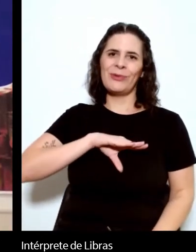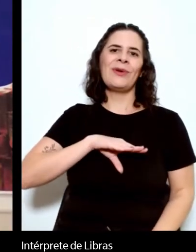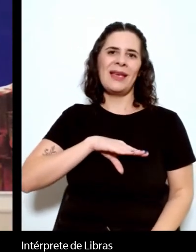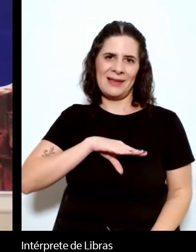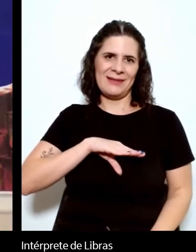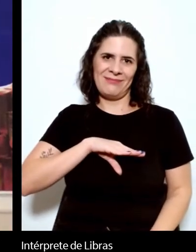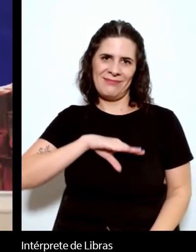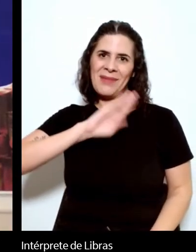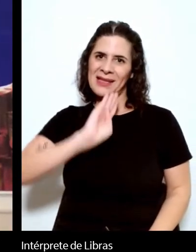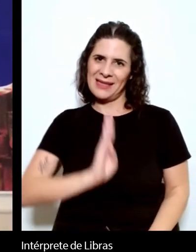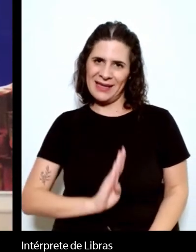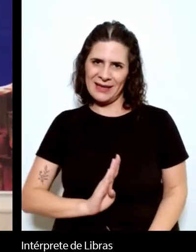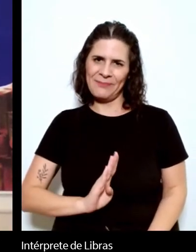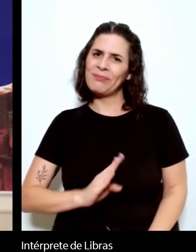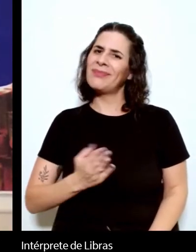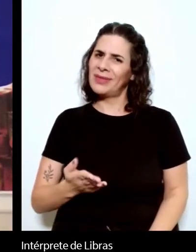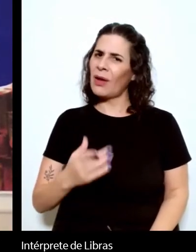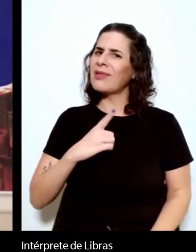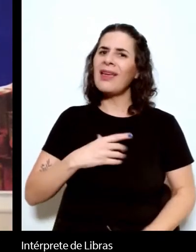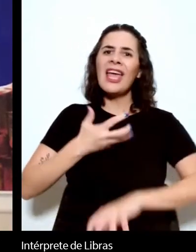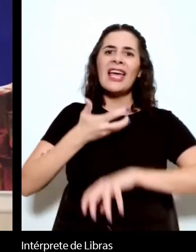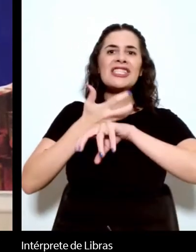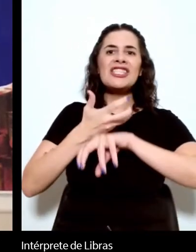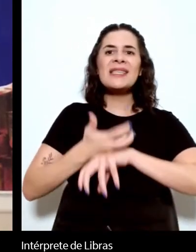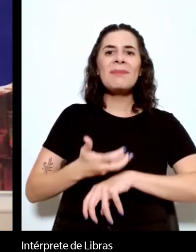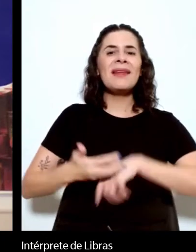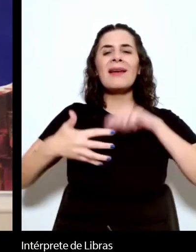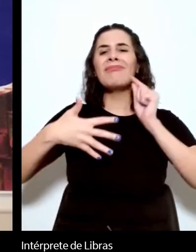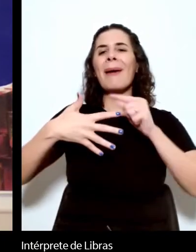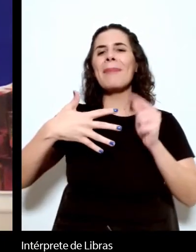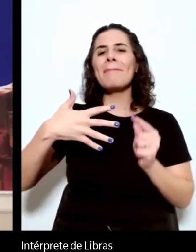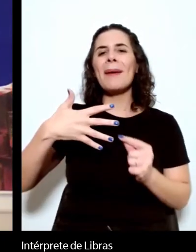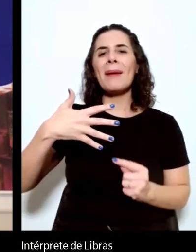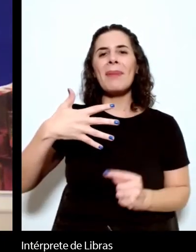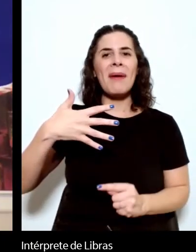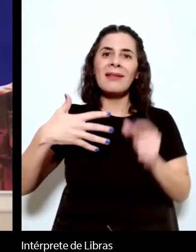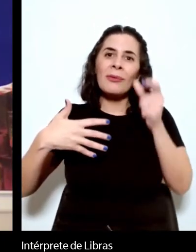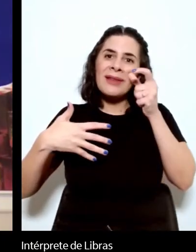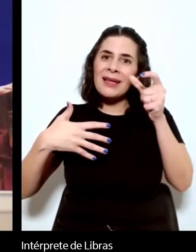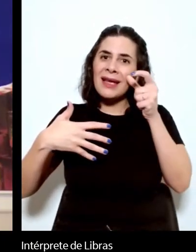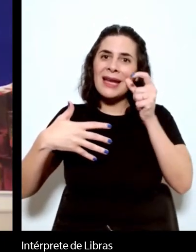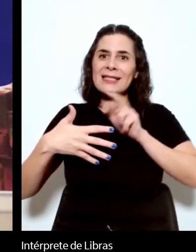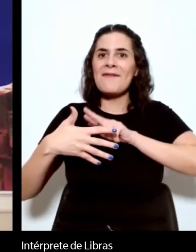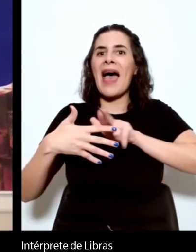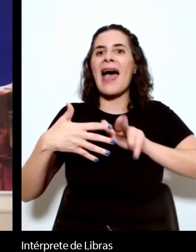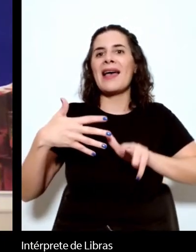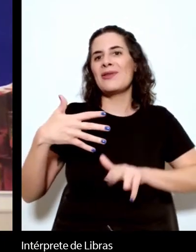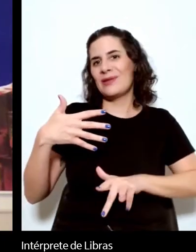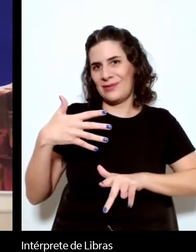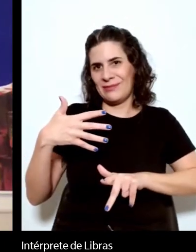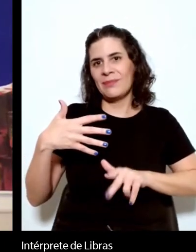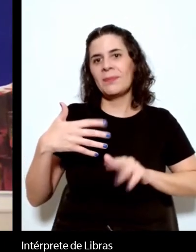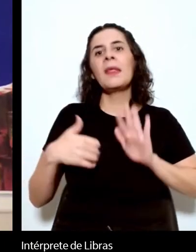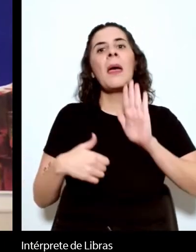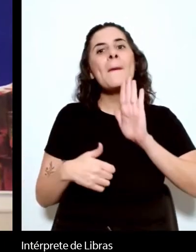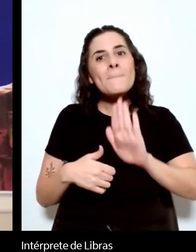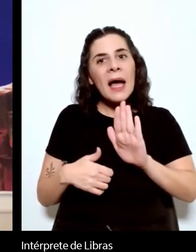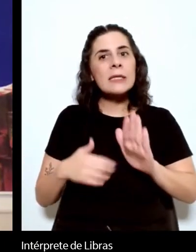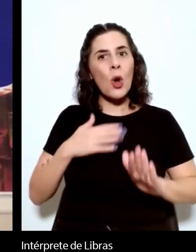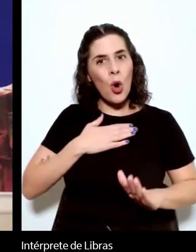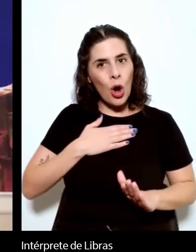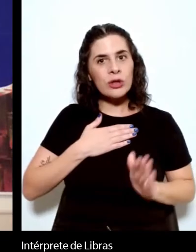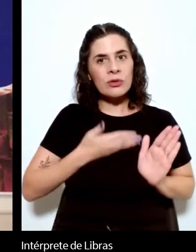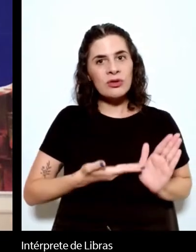matérias. Então, os interesses são muito variados. Agora, eu gosto de apresentar o Machado